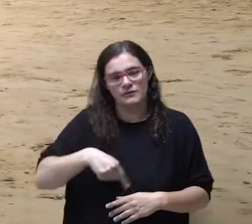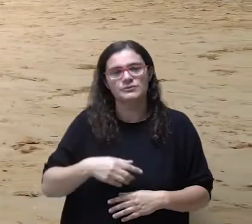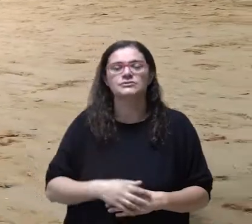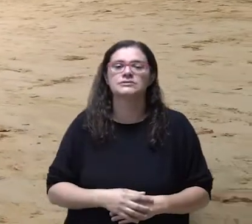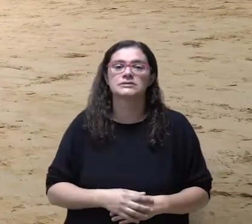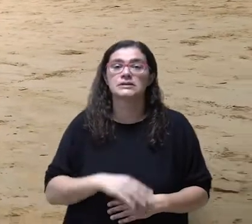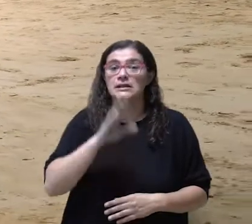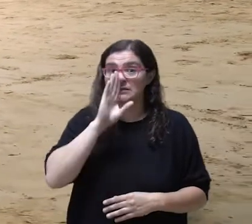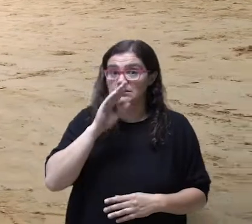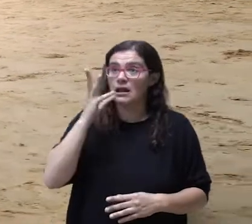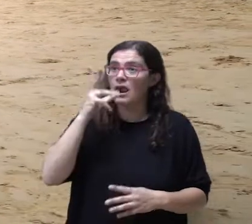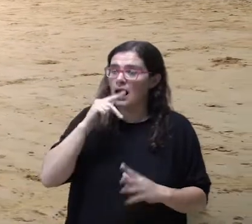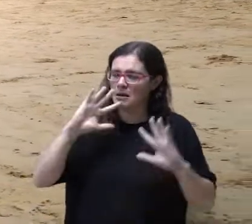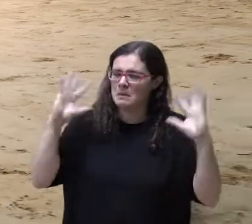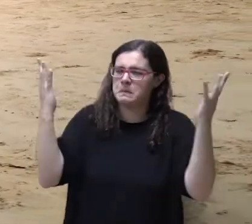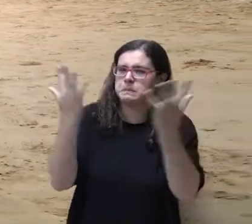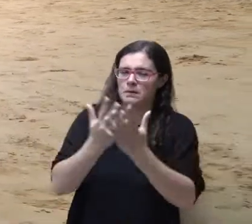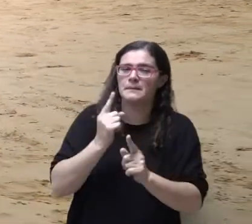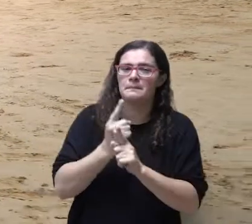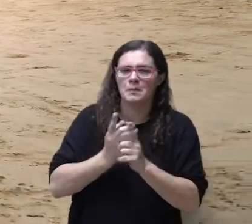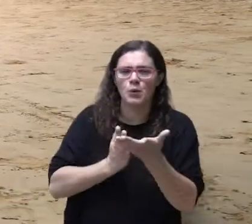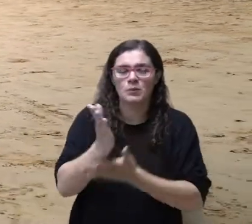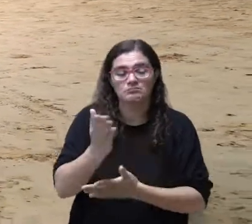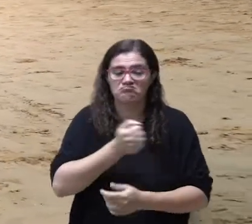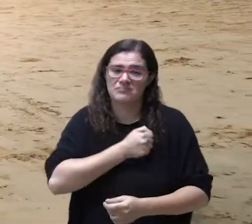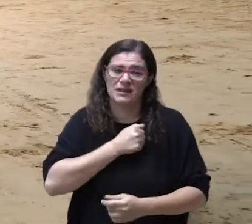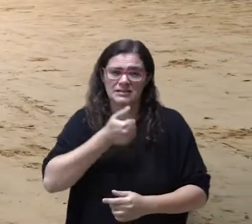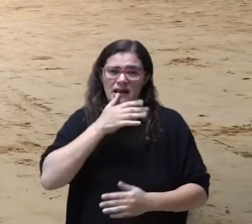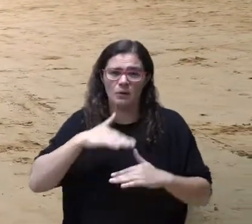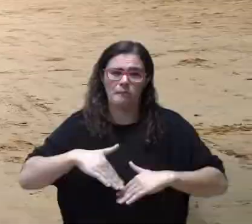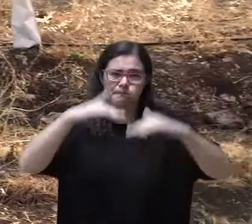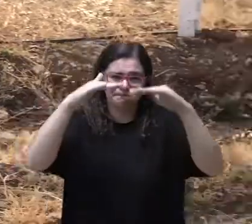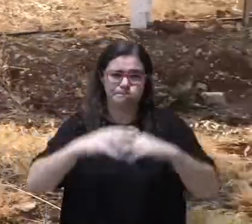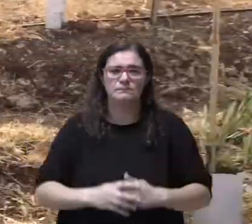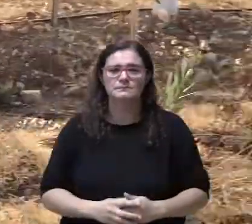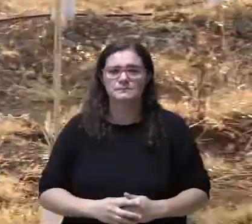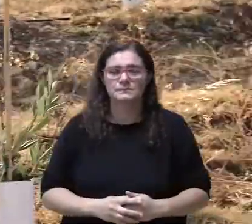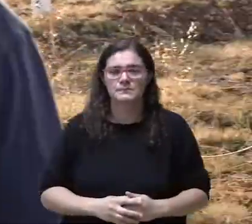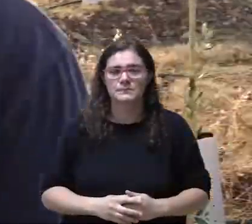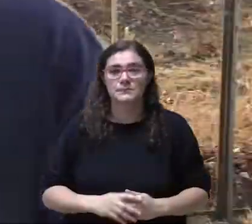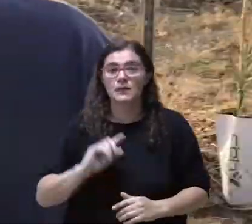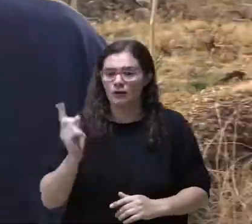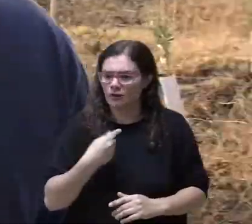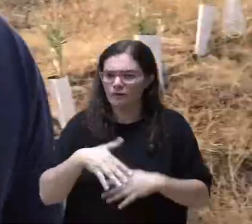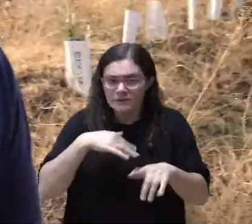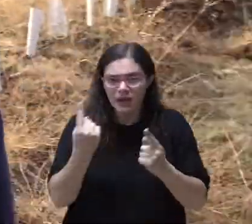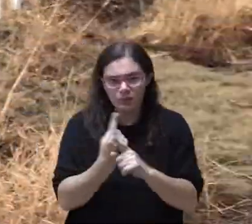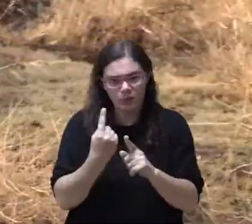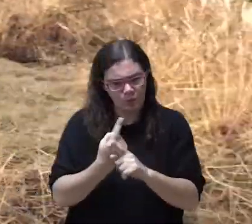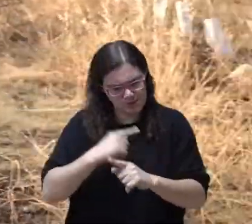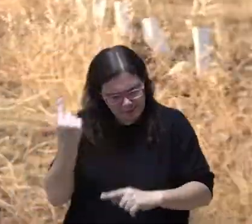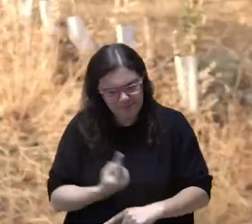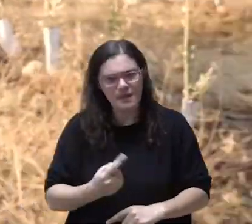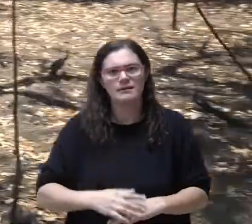Se o aquecimento global continuar, estas casas vão ficar submersas. Temos mesmo que fazer alguma